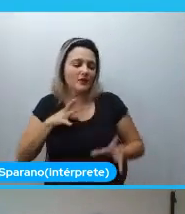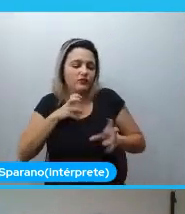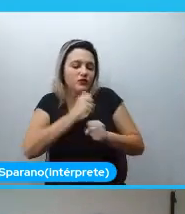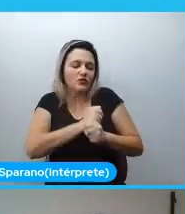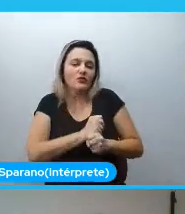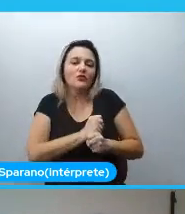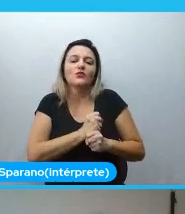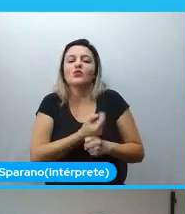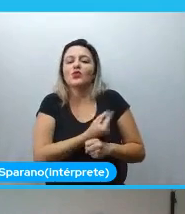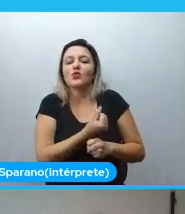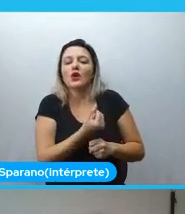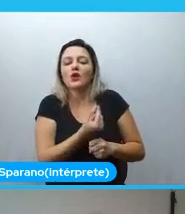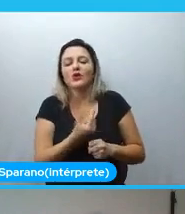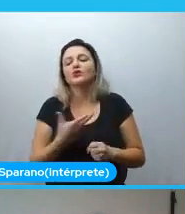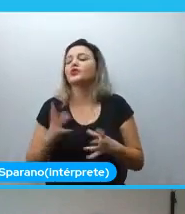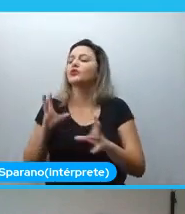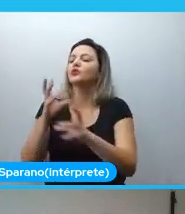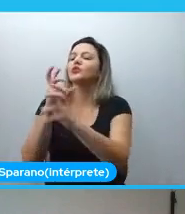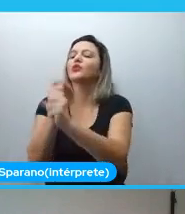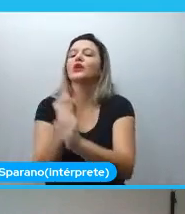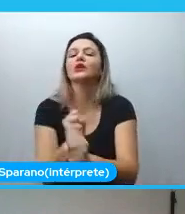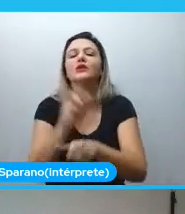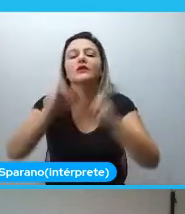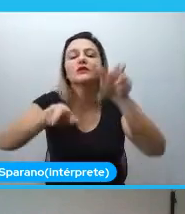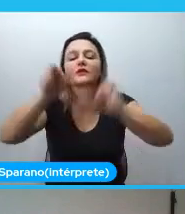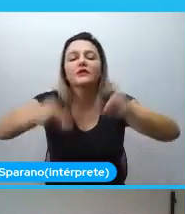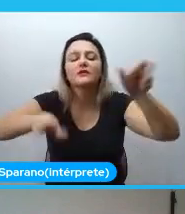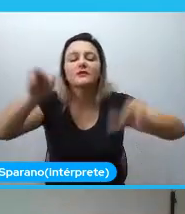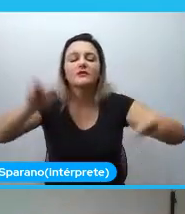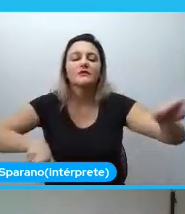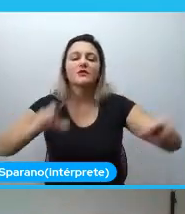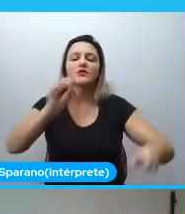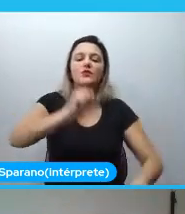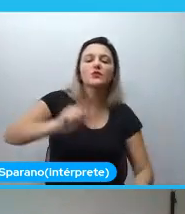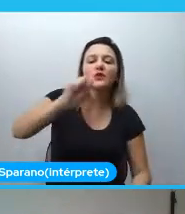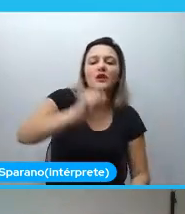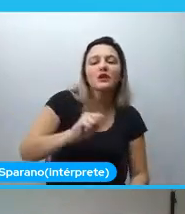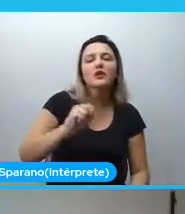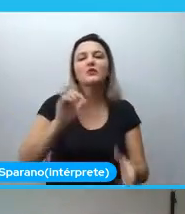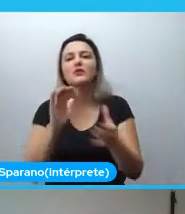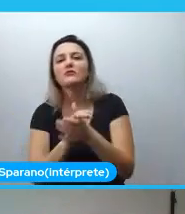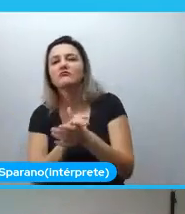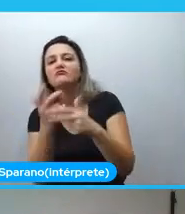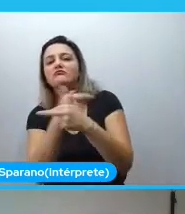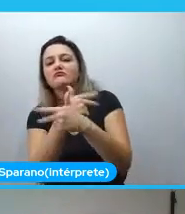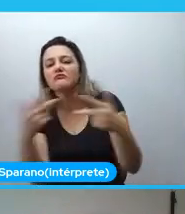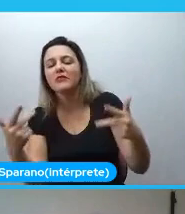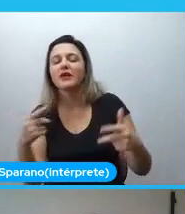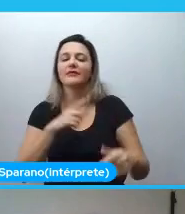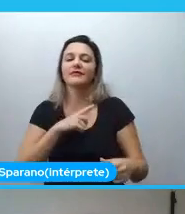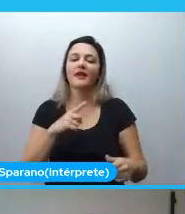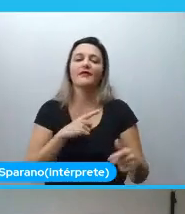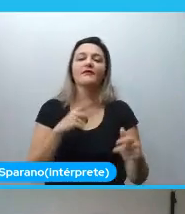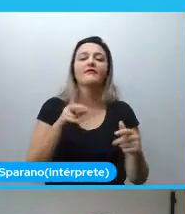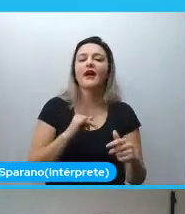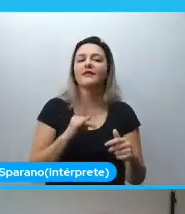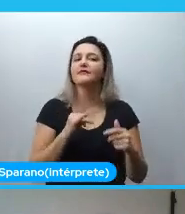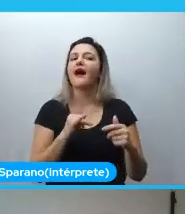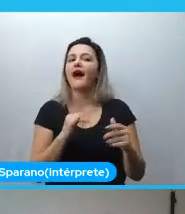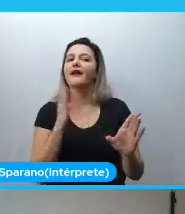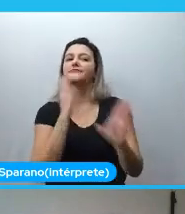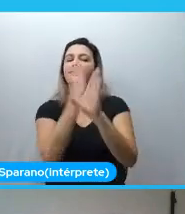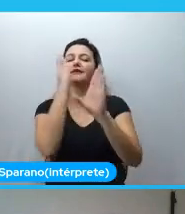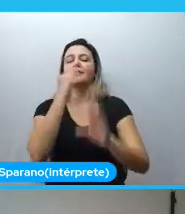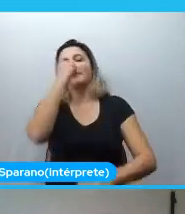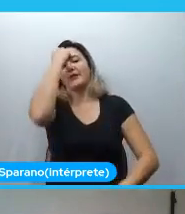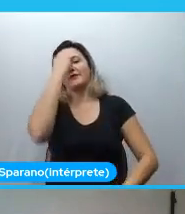Acaba que a gente cria um perfil dos nossos pacientes, né? A gente pegou os dados de